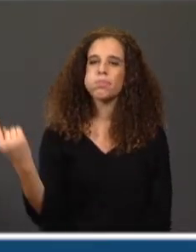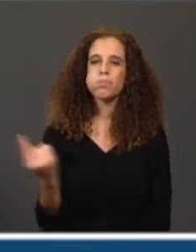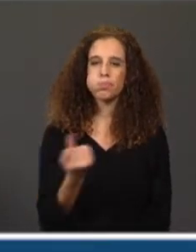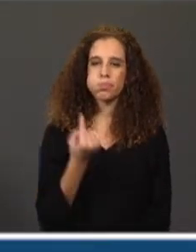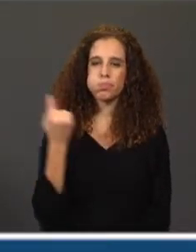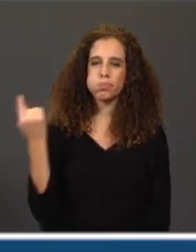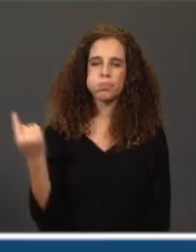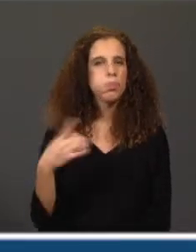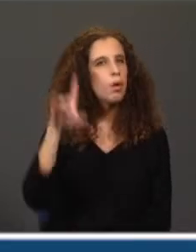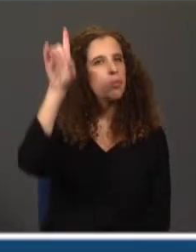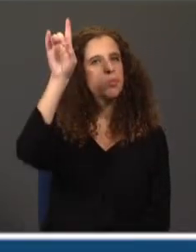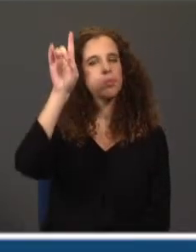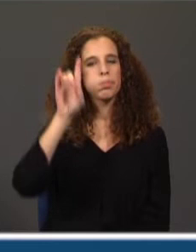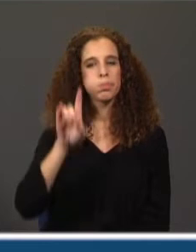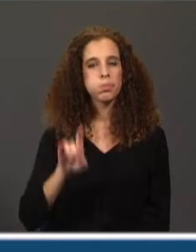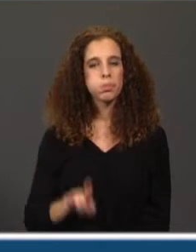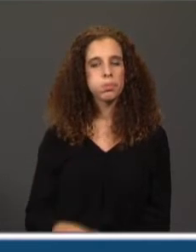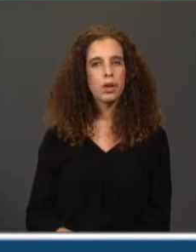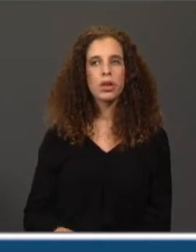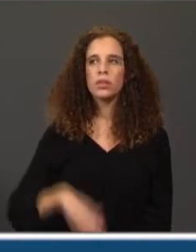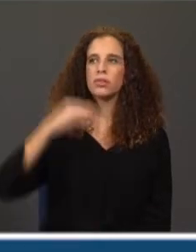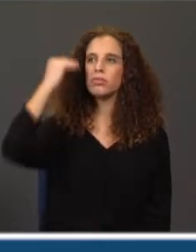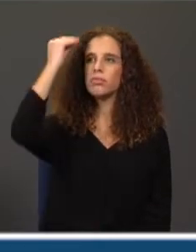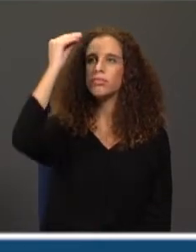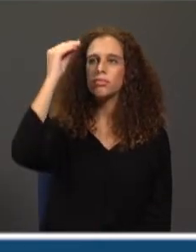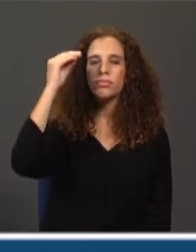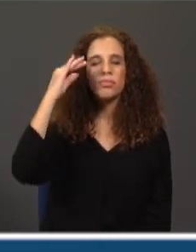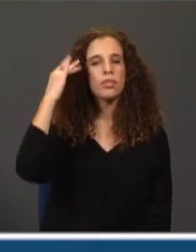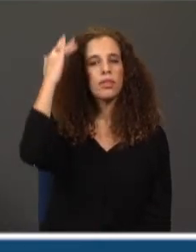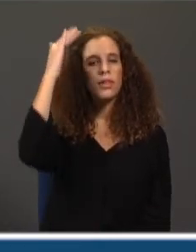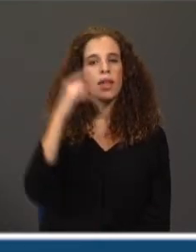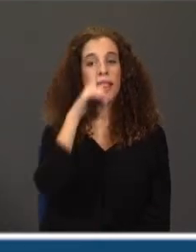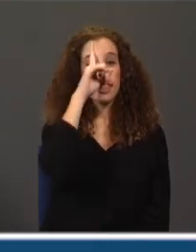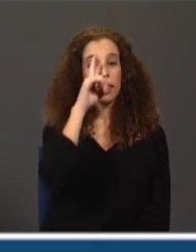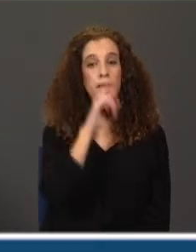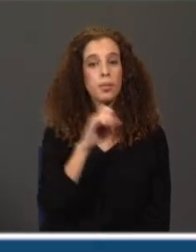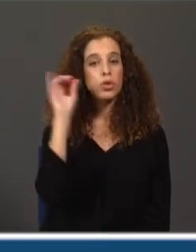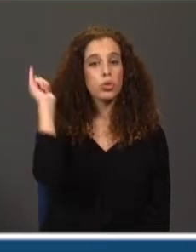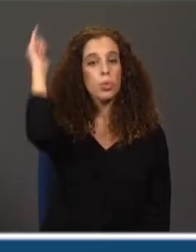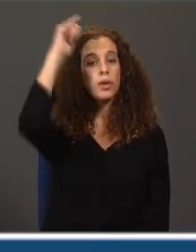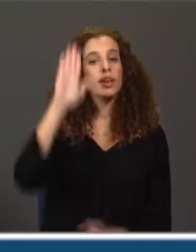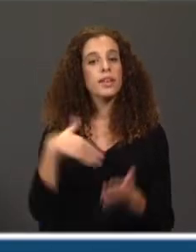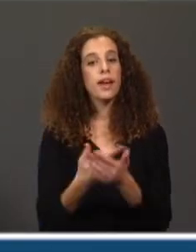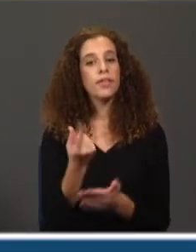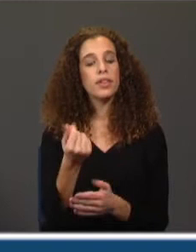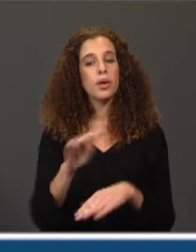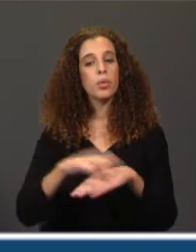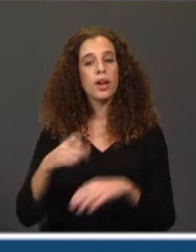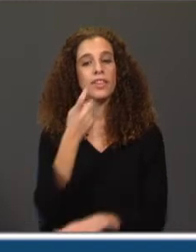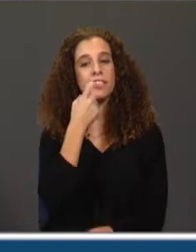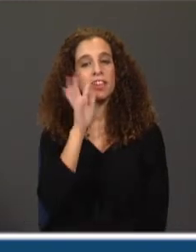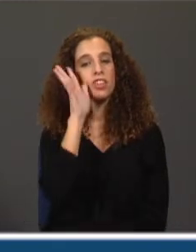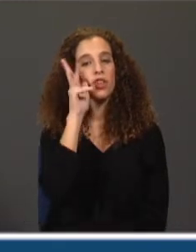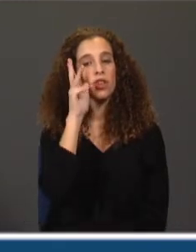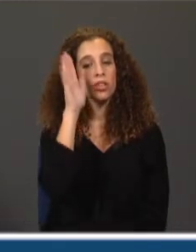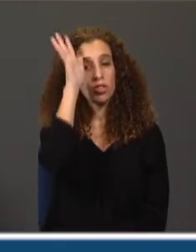recordações perduram e ele, entretanto, divagando, lembra-se do padrinho que lhe dava dinheiro pelos dentes de leite. E divaga, porque António Lobo Antunes tem